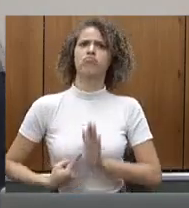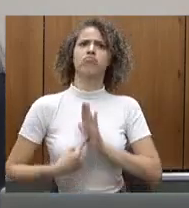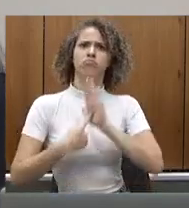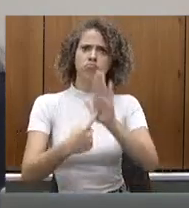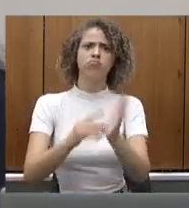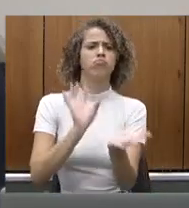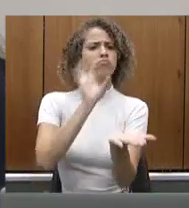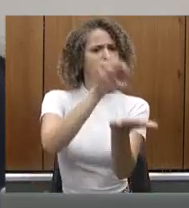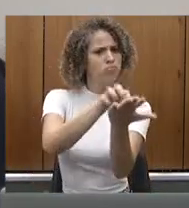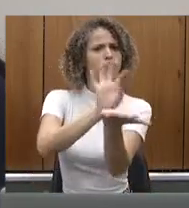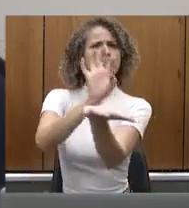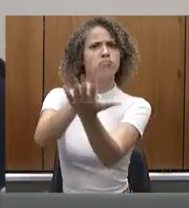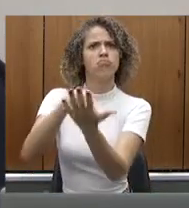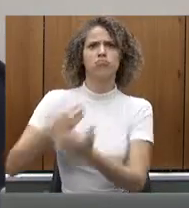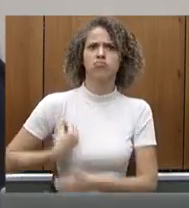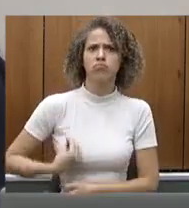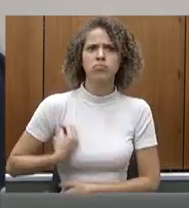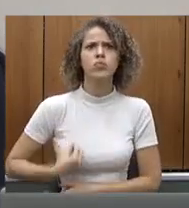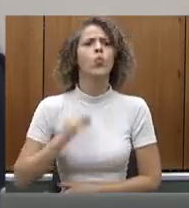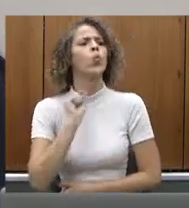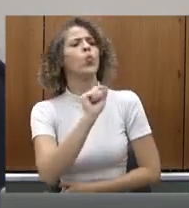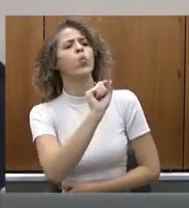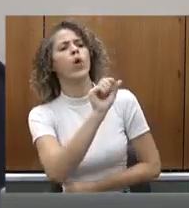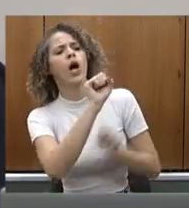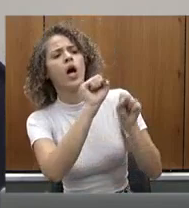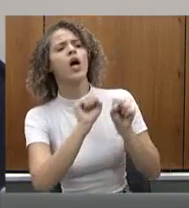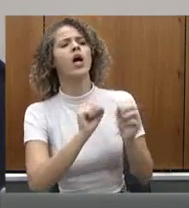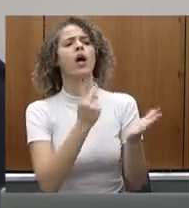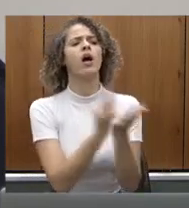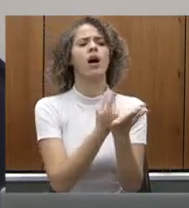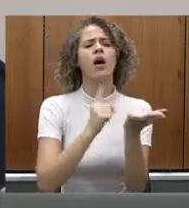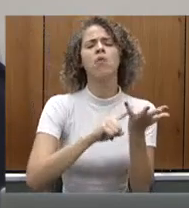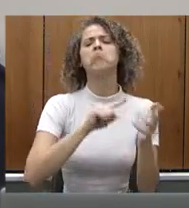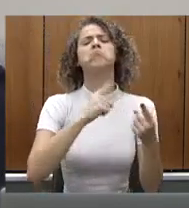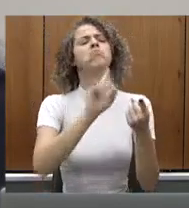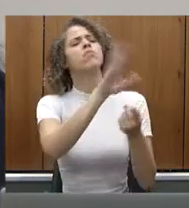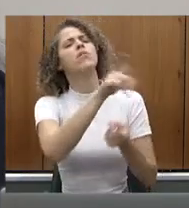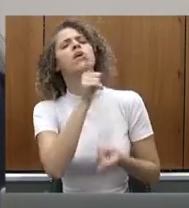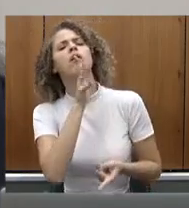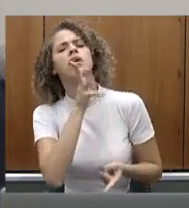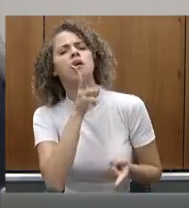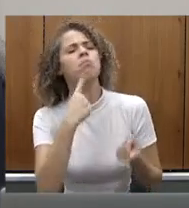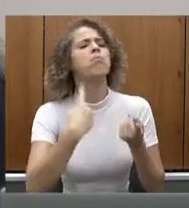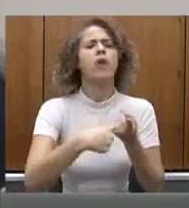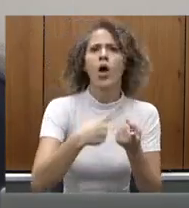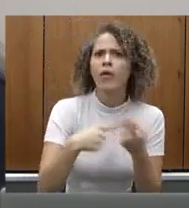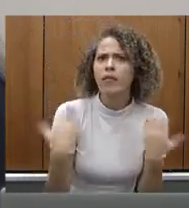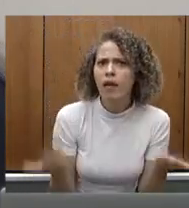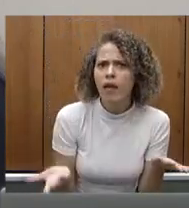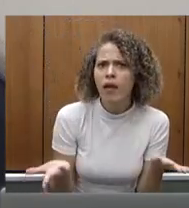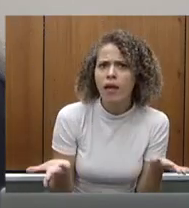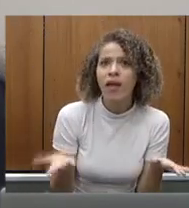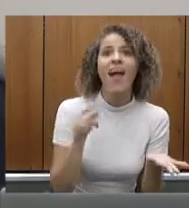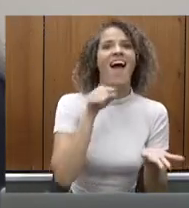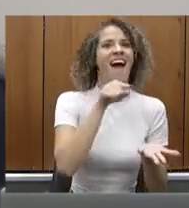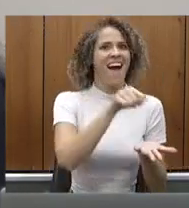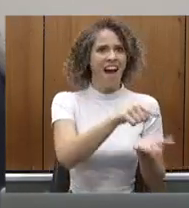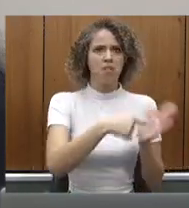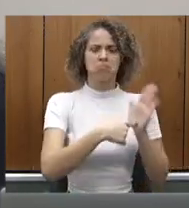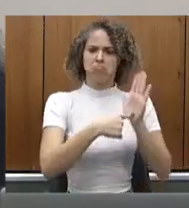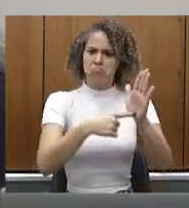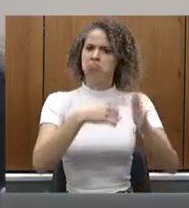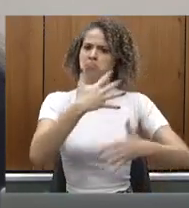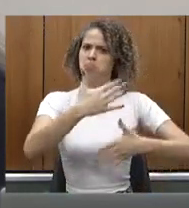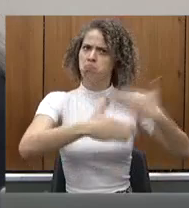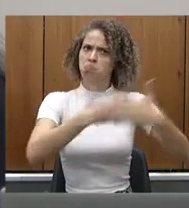conosco, dizendo por que estava acontecendo, por que estava demorando, e fomos retomando até que agora as obras vão